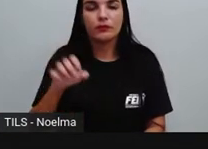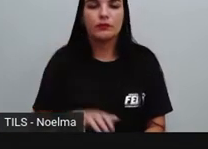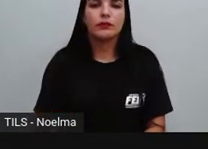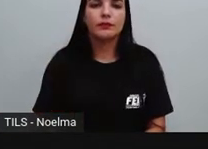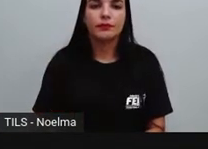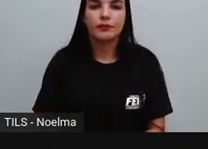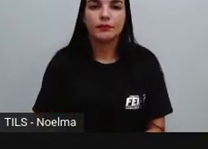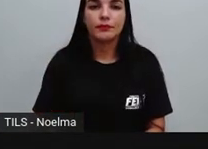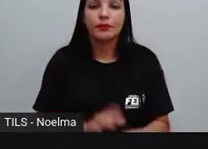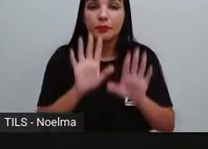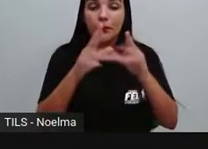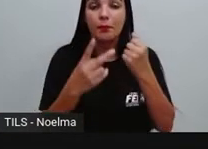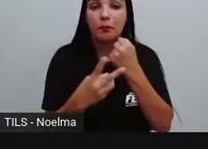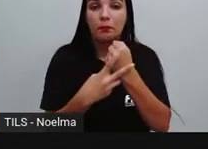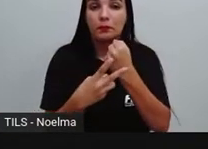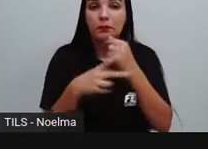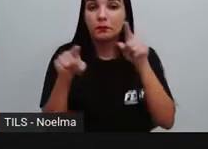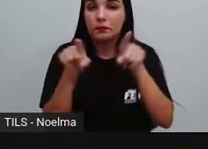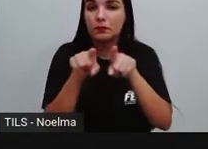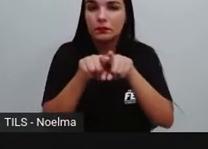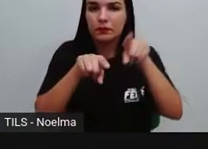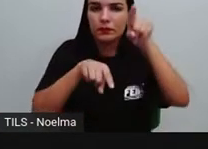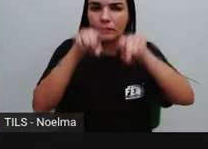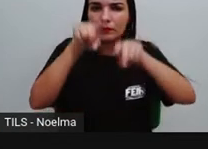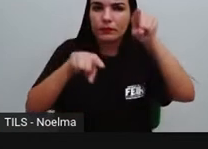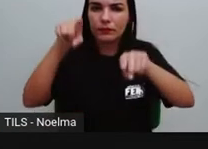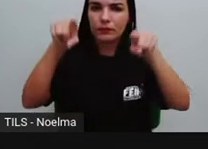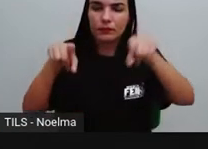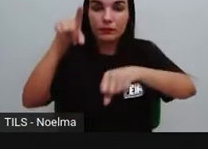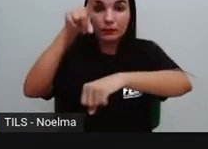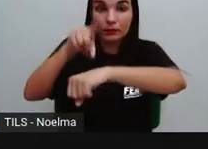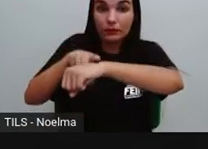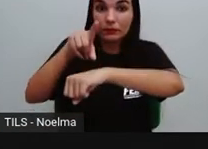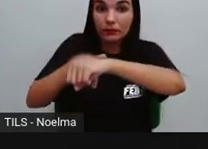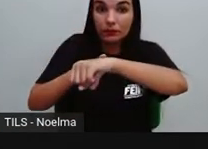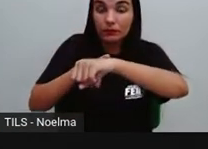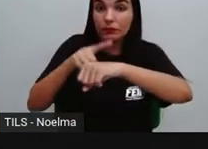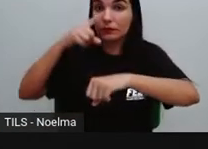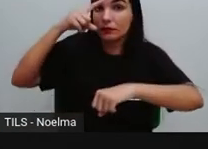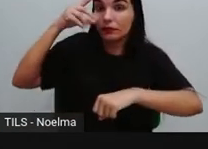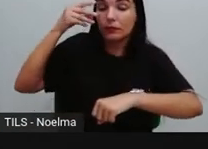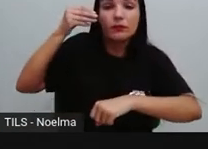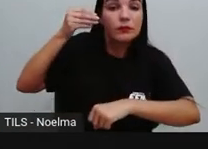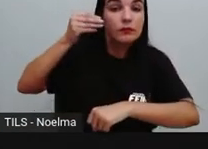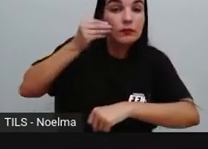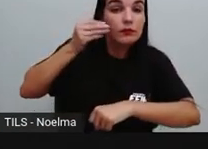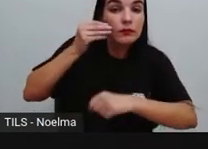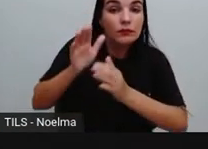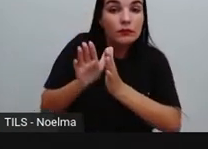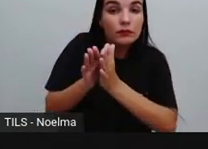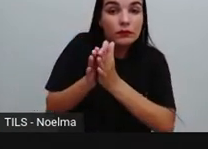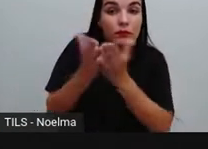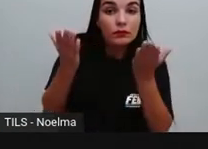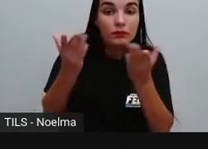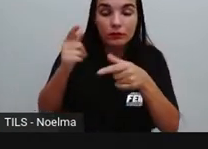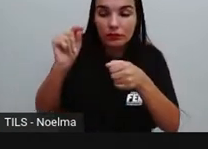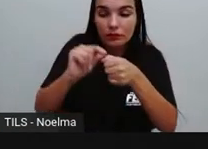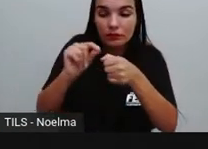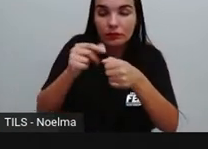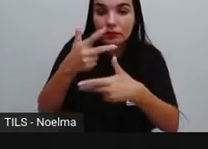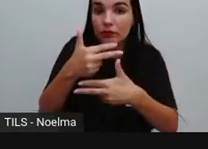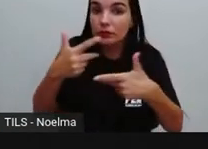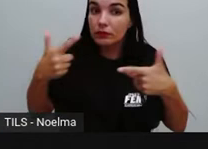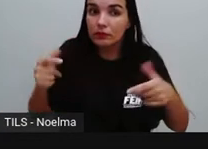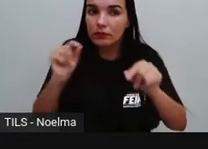O verbo também varia de acordo com o tempo que indica quando ocorre o fato expressado por ele. Ele pode